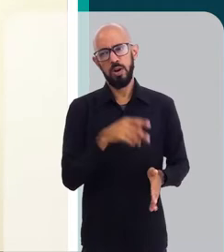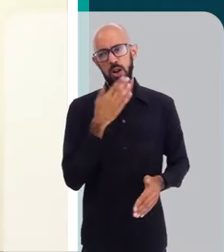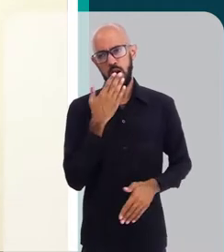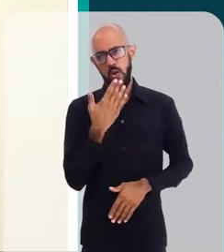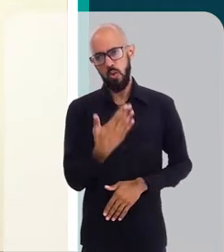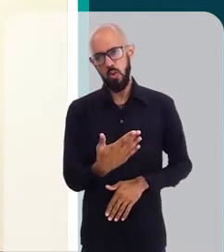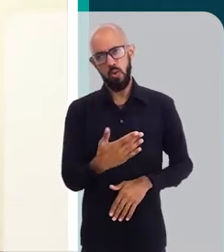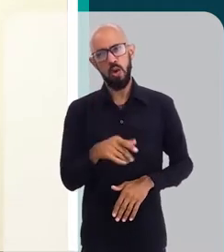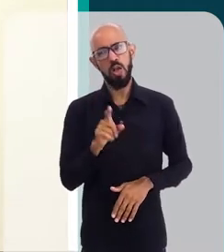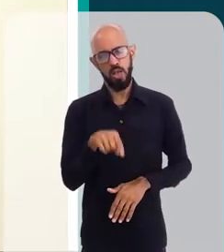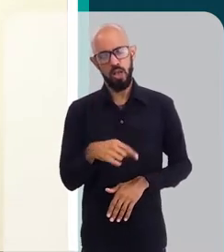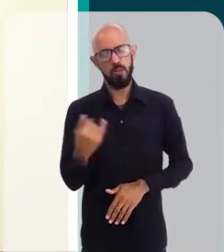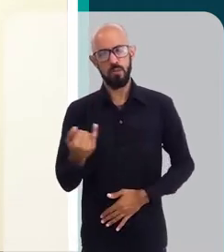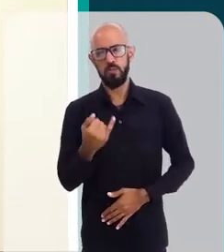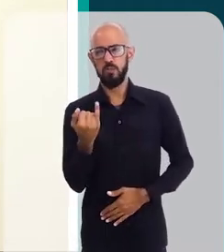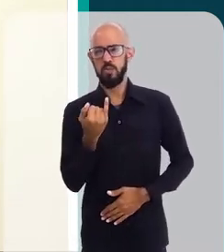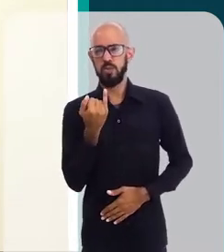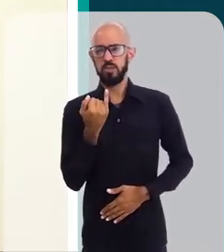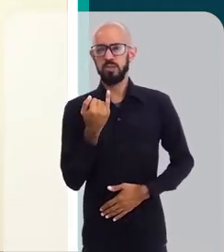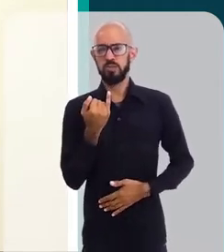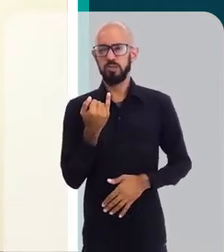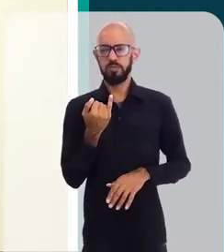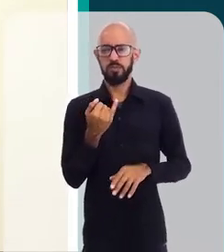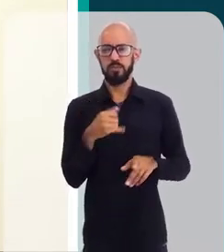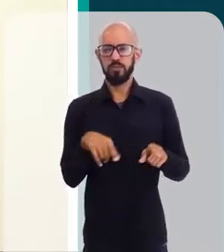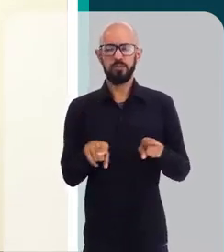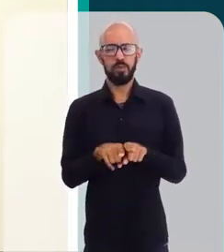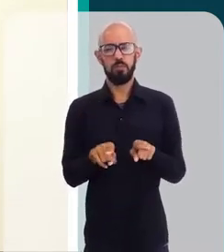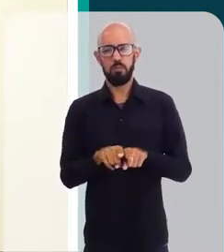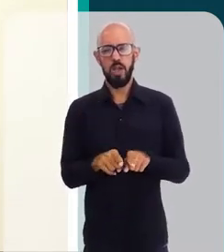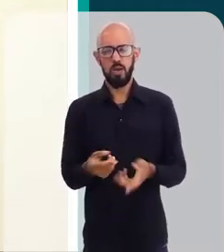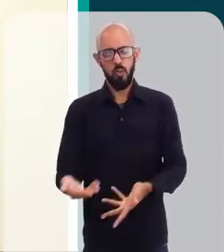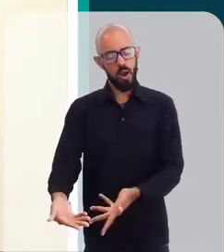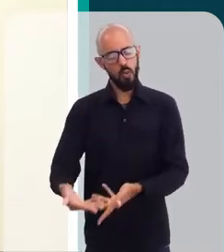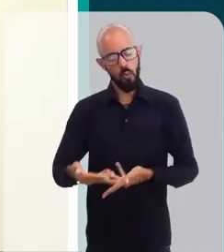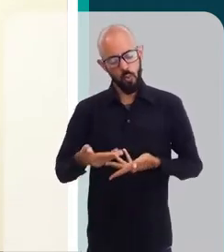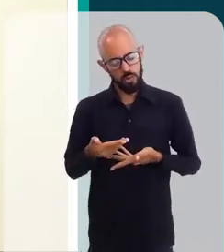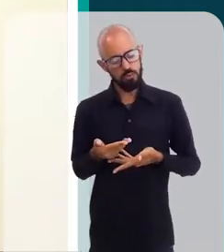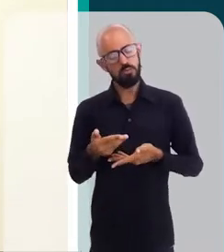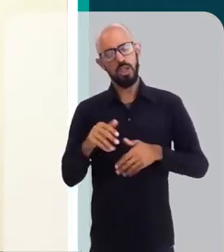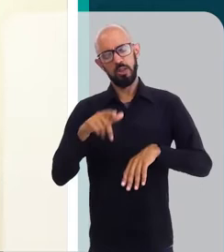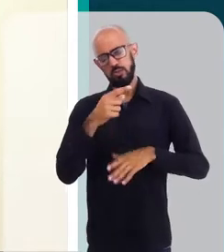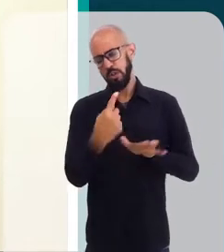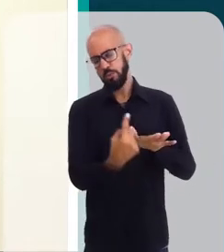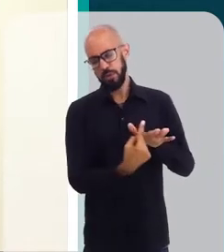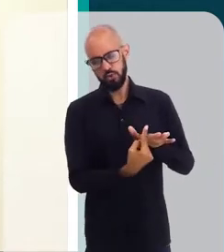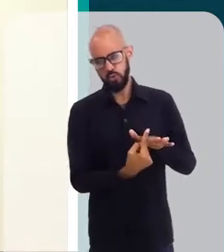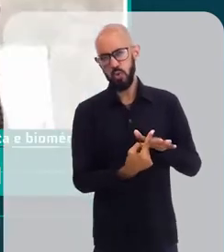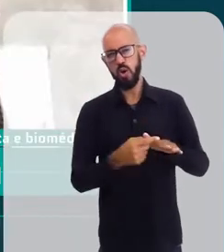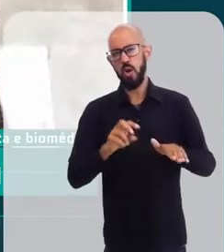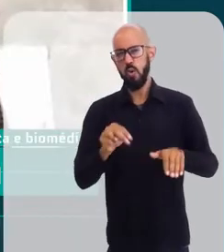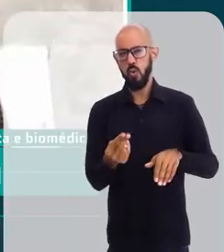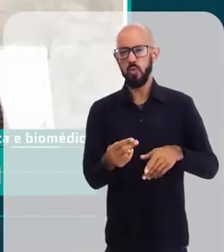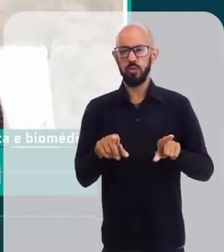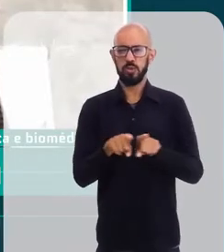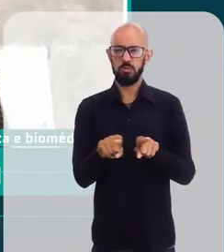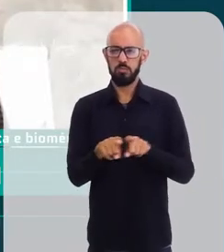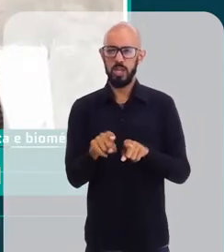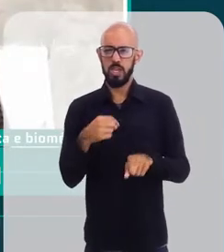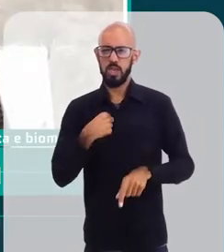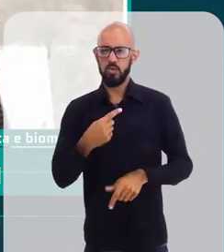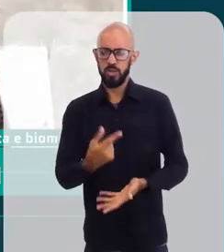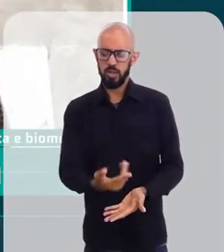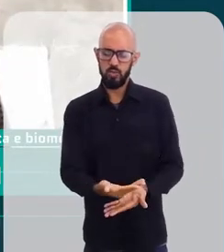cor faz toda a diferença, a questão do acolhimento desse paciente, eu